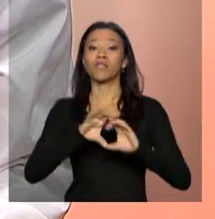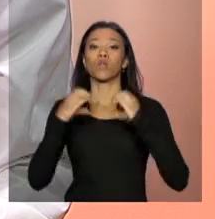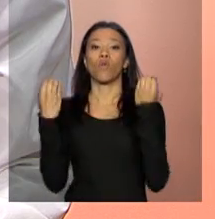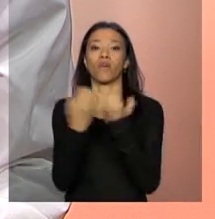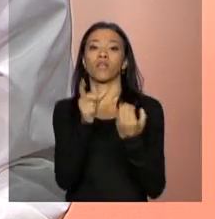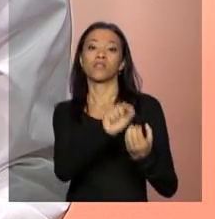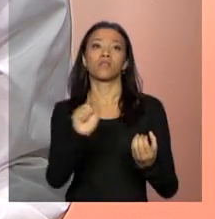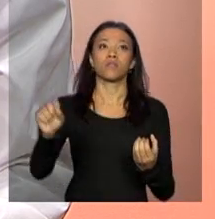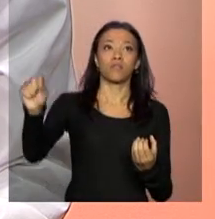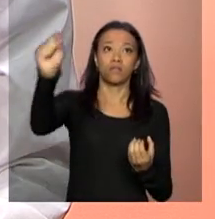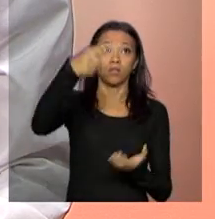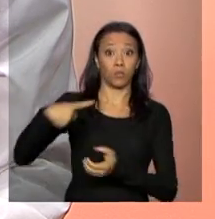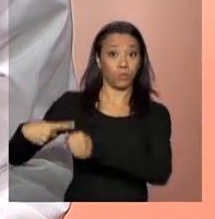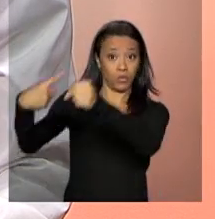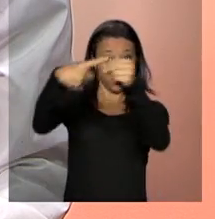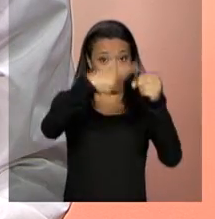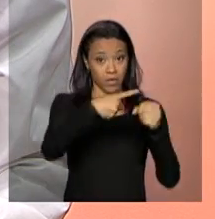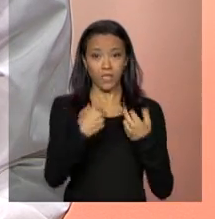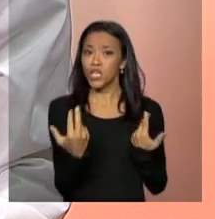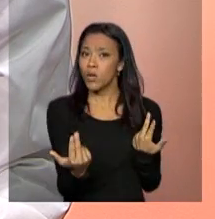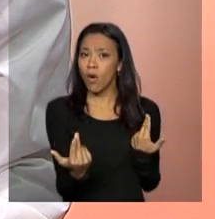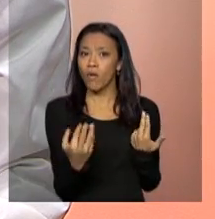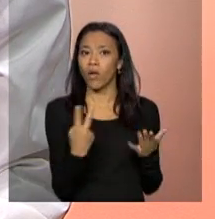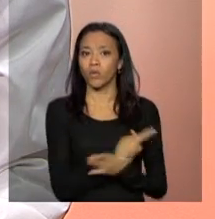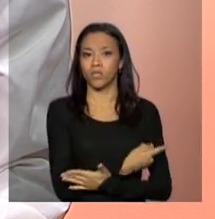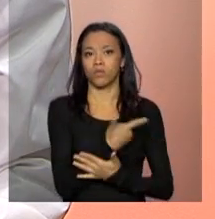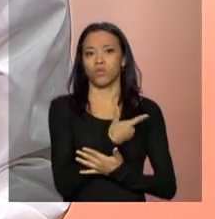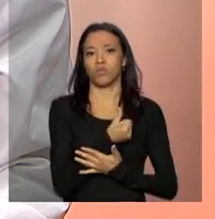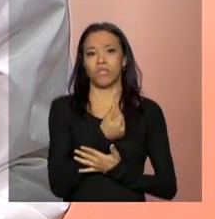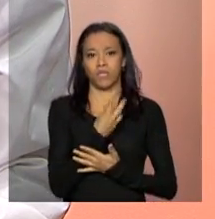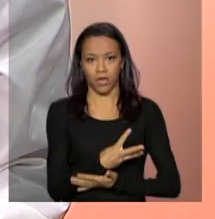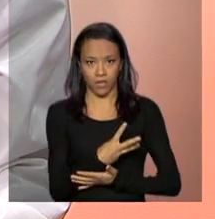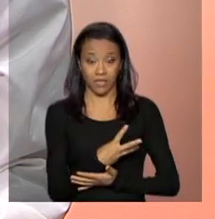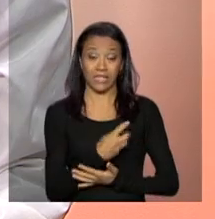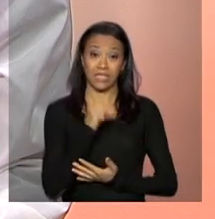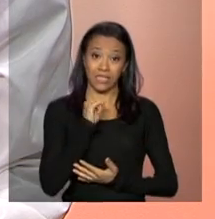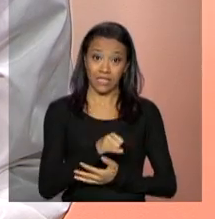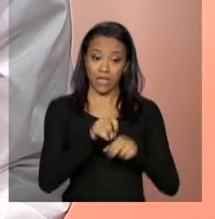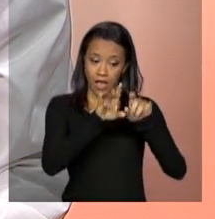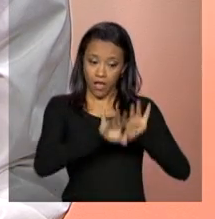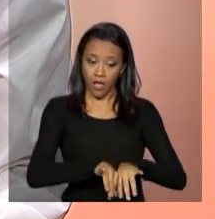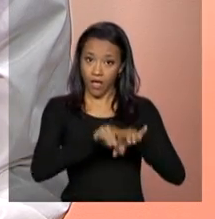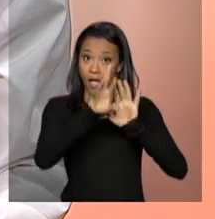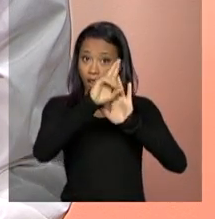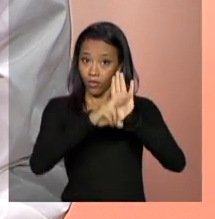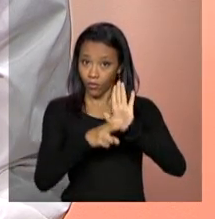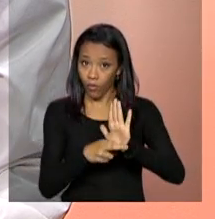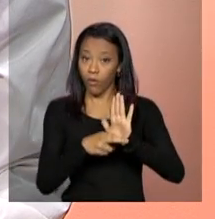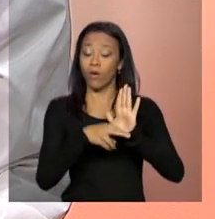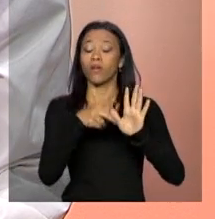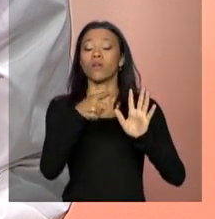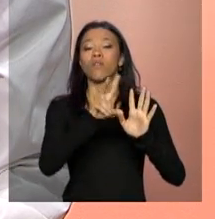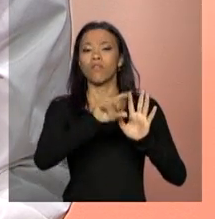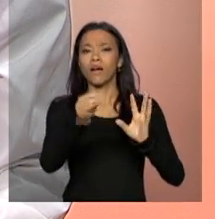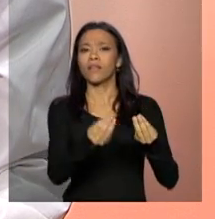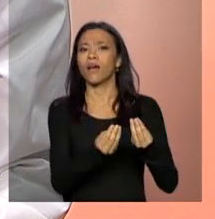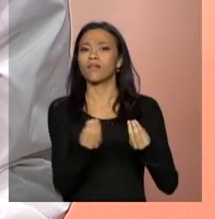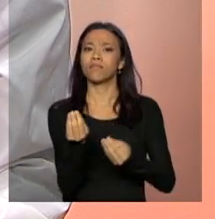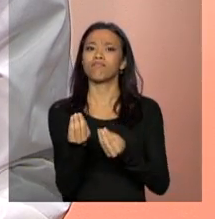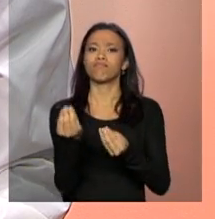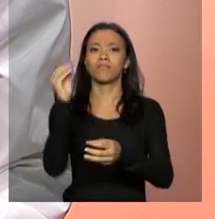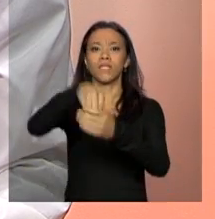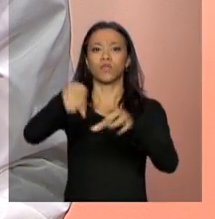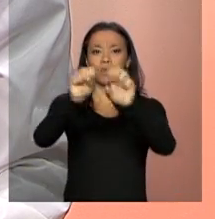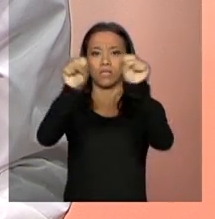a exemplo de 2013. Se há possibilidade desses instrumentos serem disponibilizados no próprio sistema do